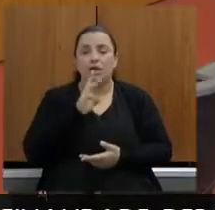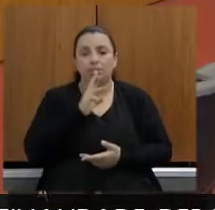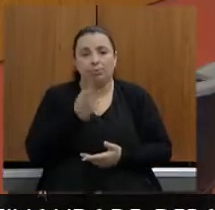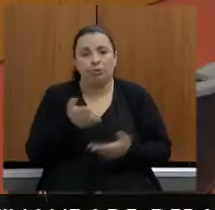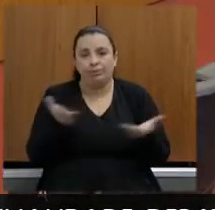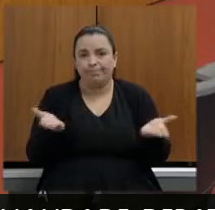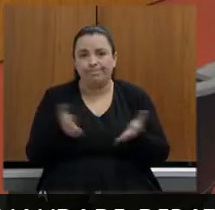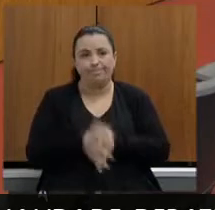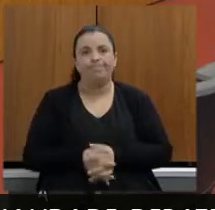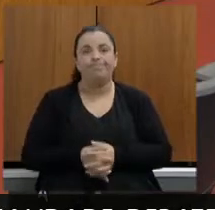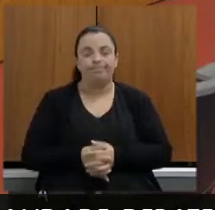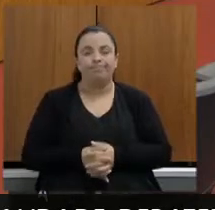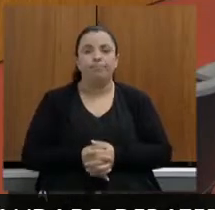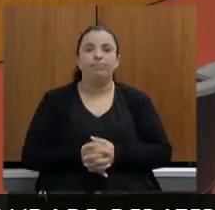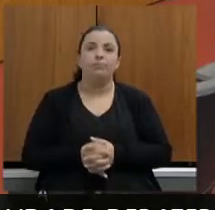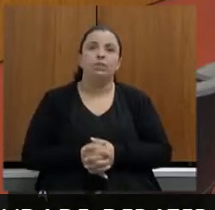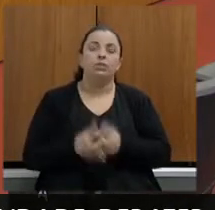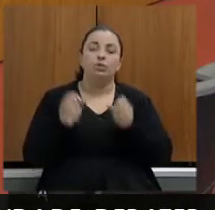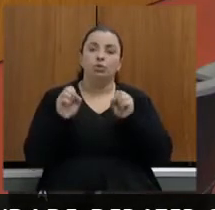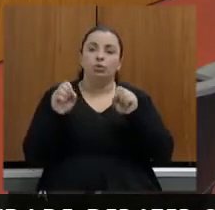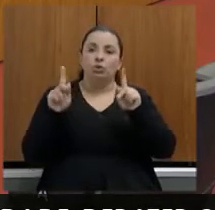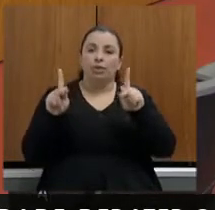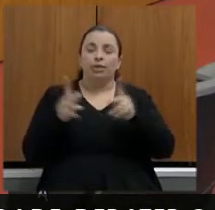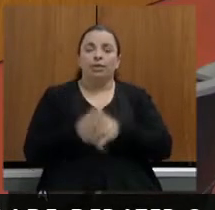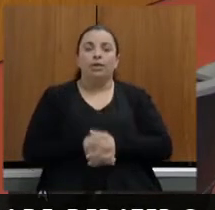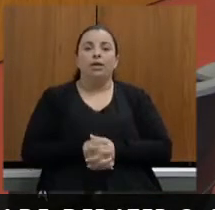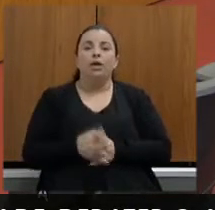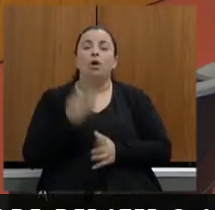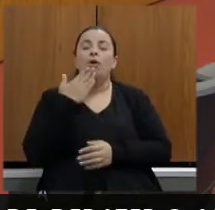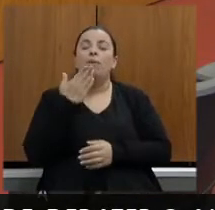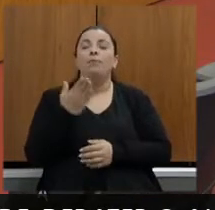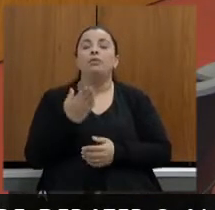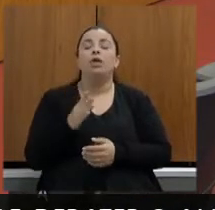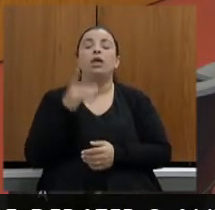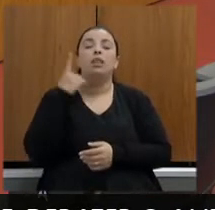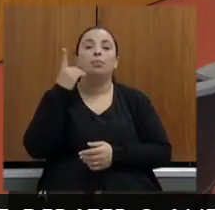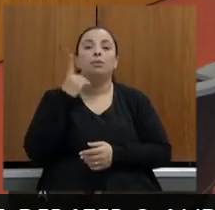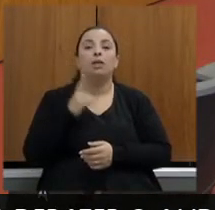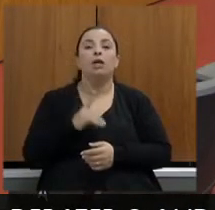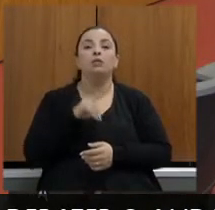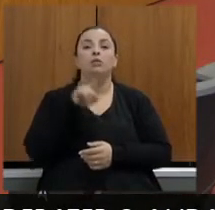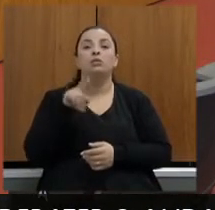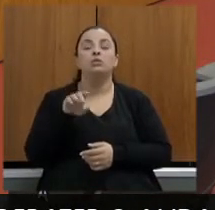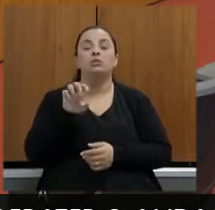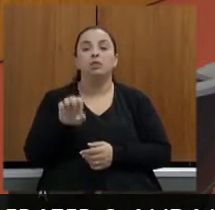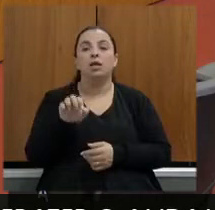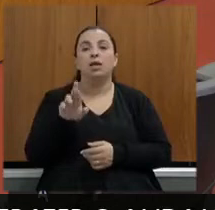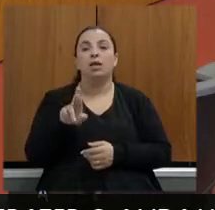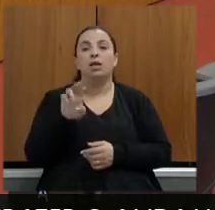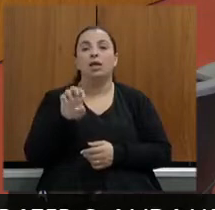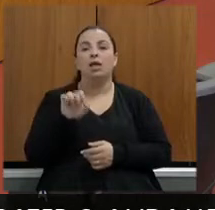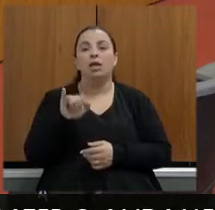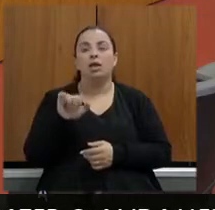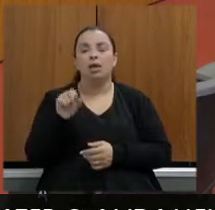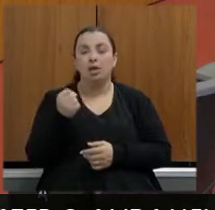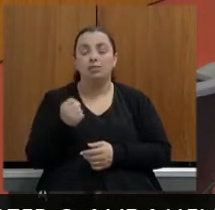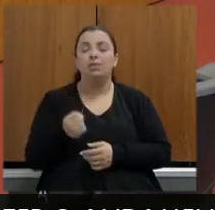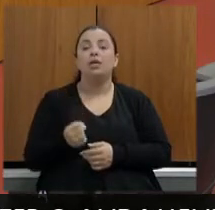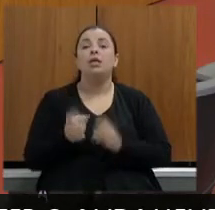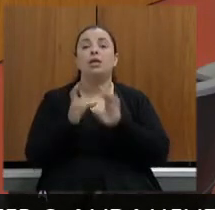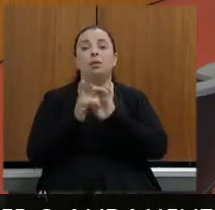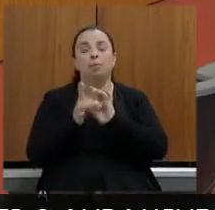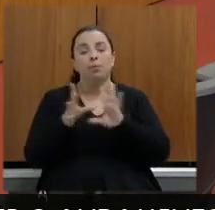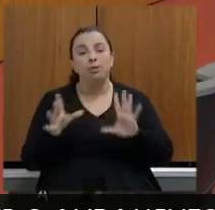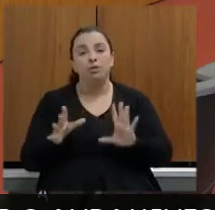ok eu pediria ao deputado Zé Reis que permitisse ao presidente que passasse a palavra